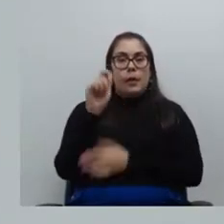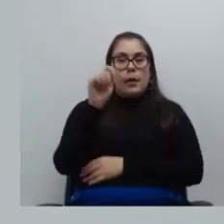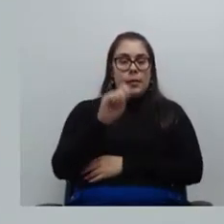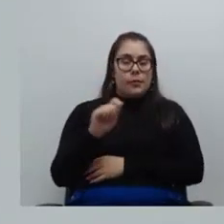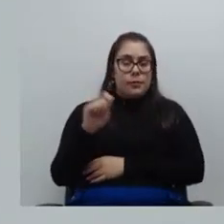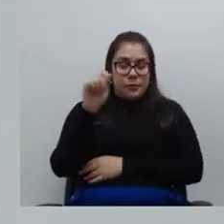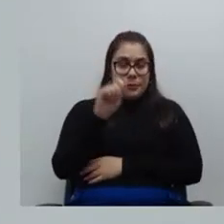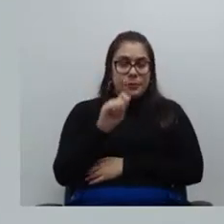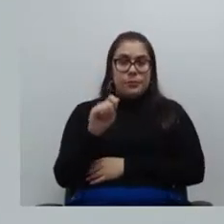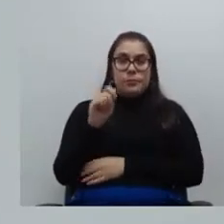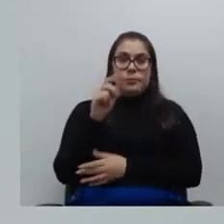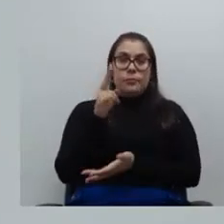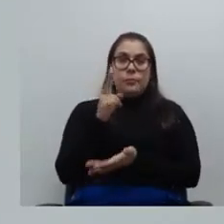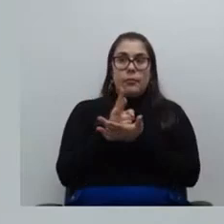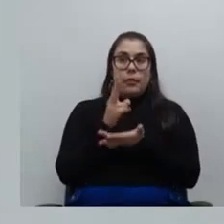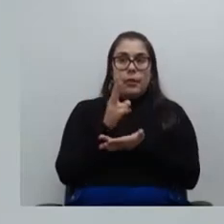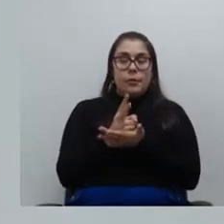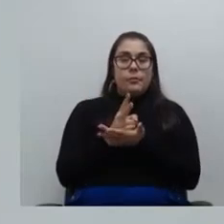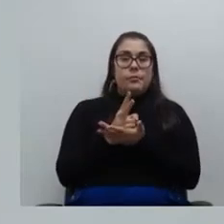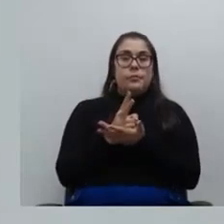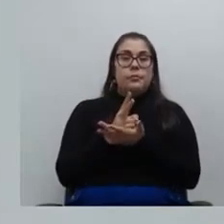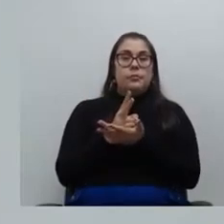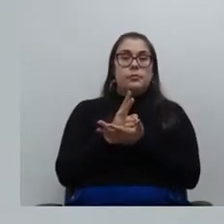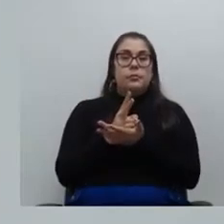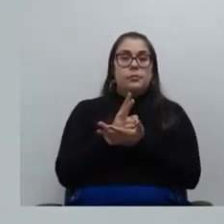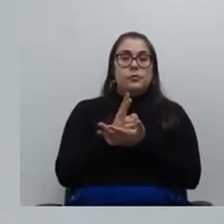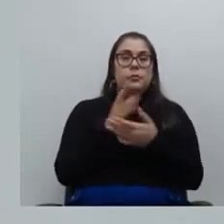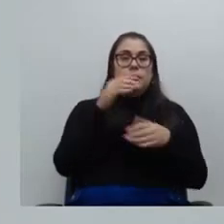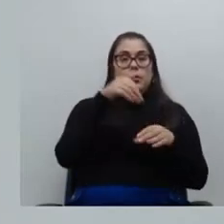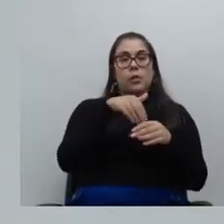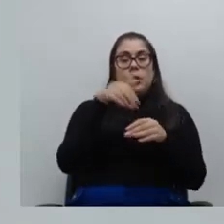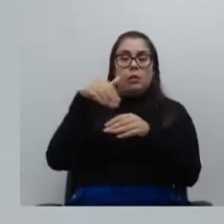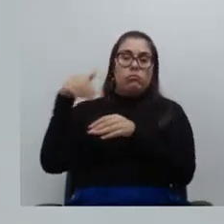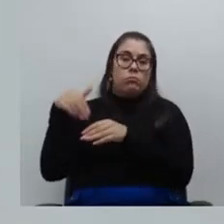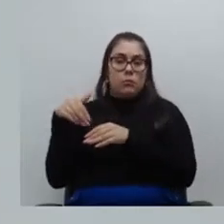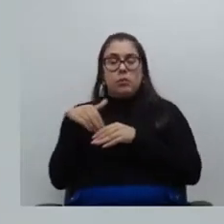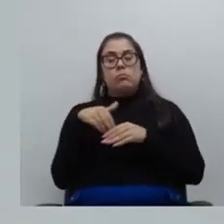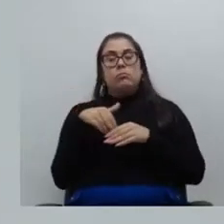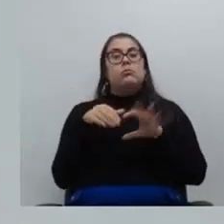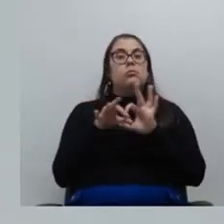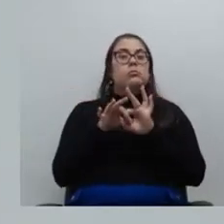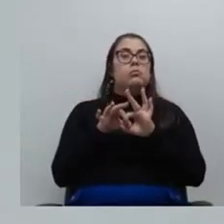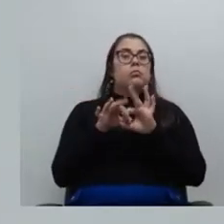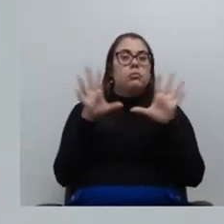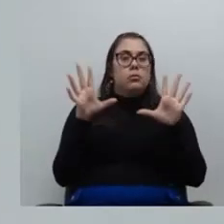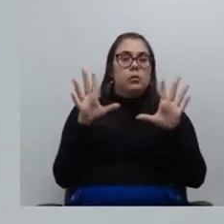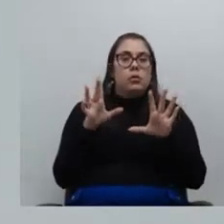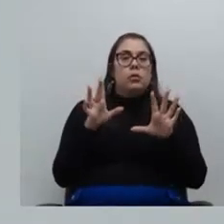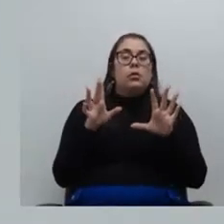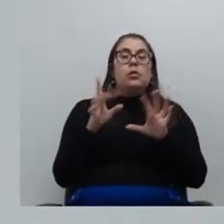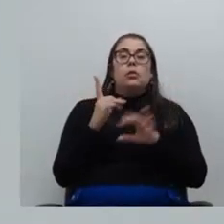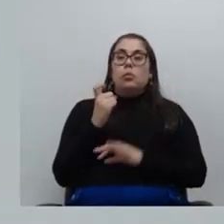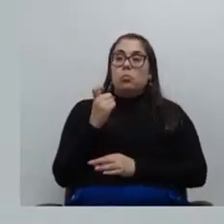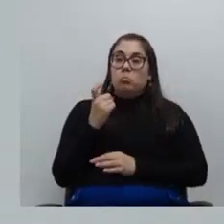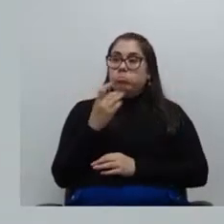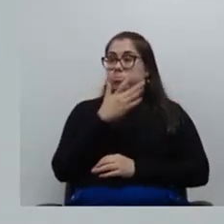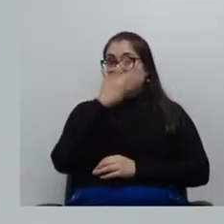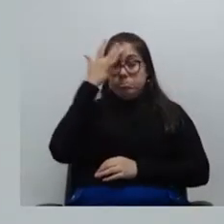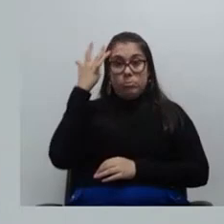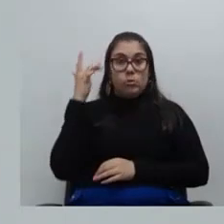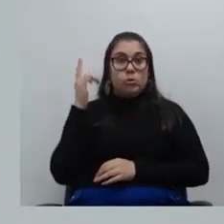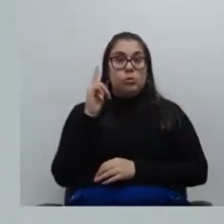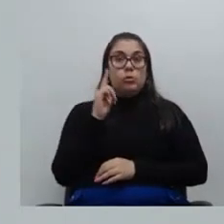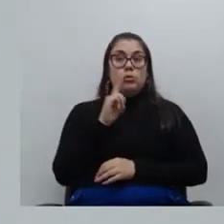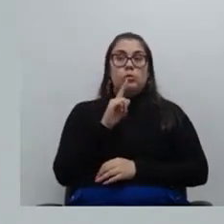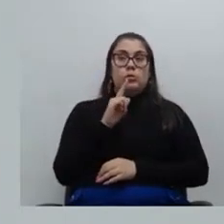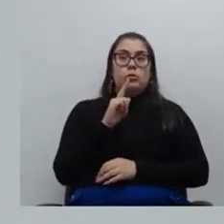sempre colocar na balança numa eleição que o voto é facultativo e com chapa única e mesmo assim alcançamos